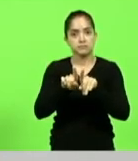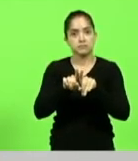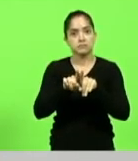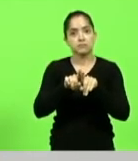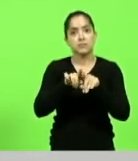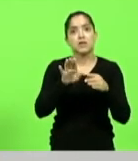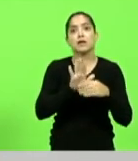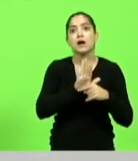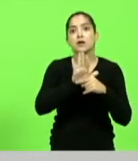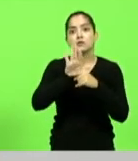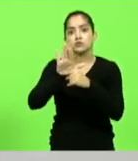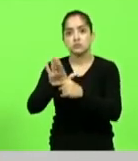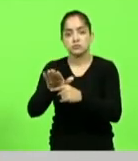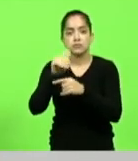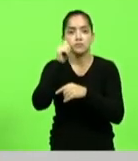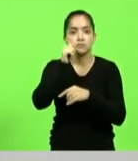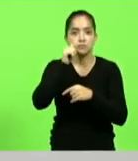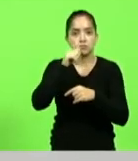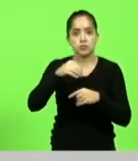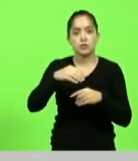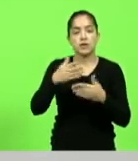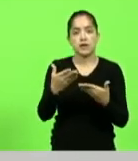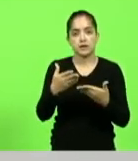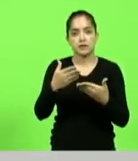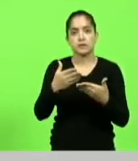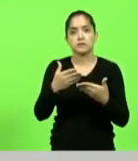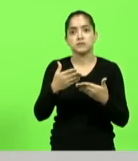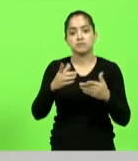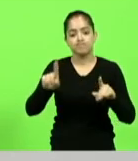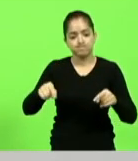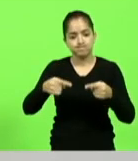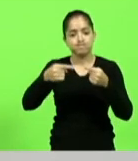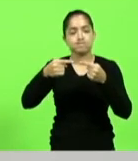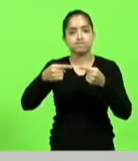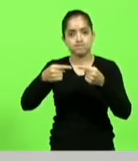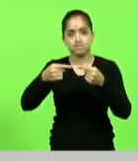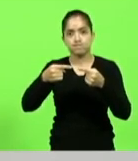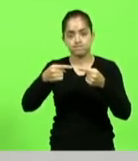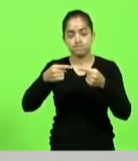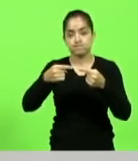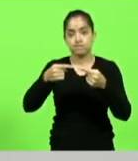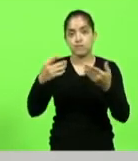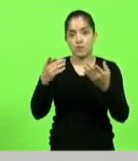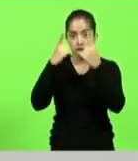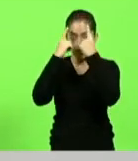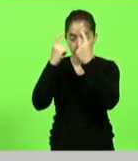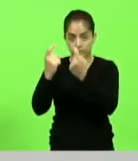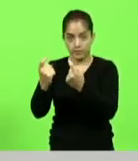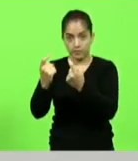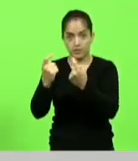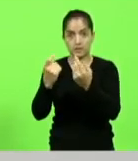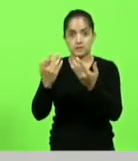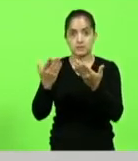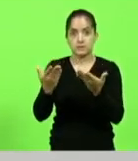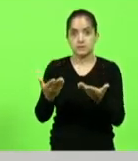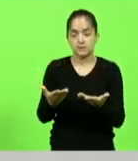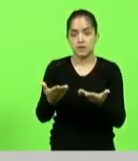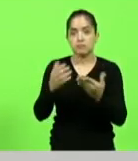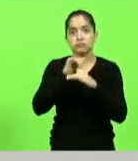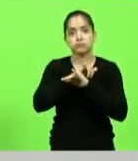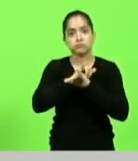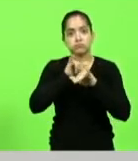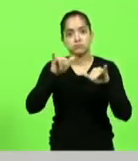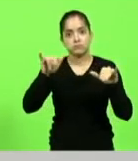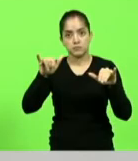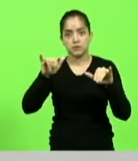as mulheres que tem a coragem de enfrentar as situações de violência e mais do que isso divulgar as